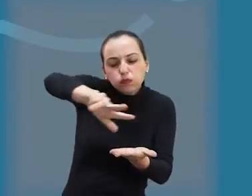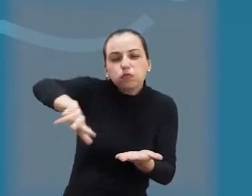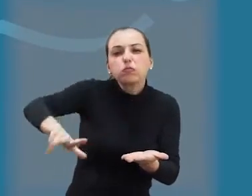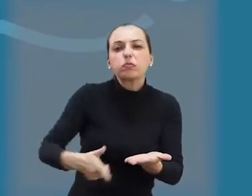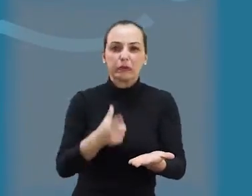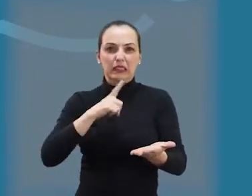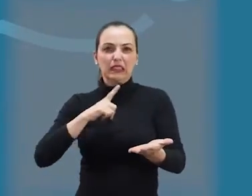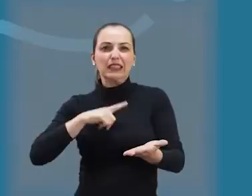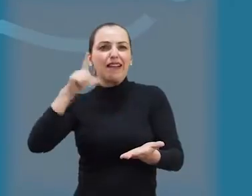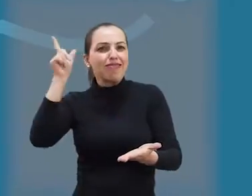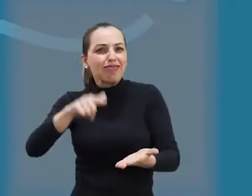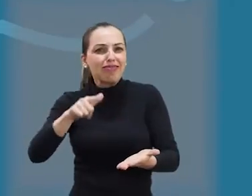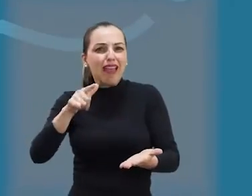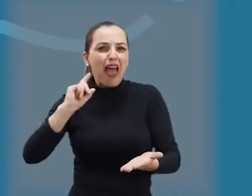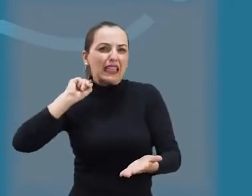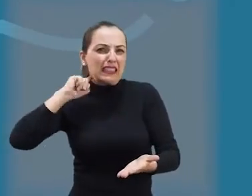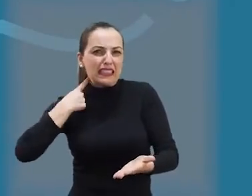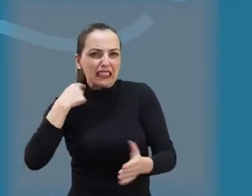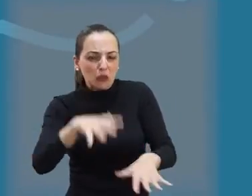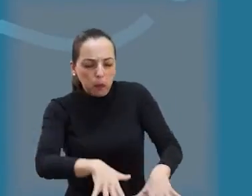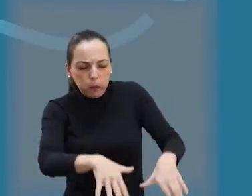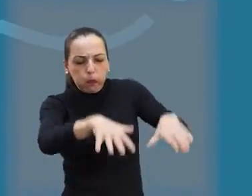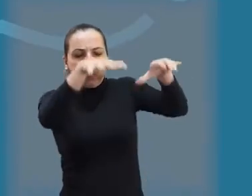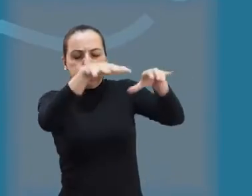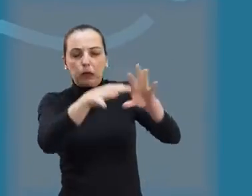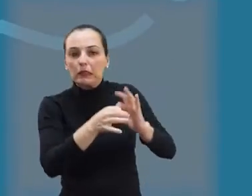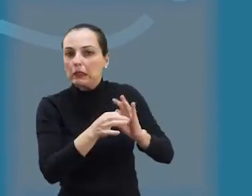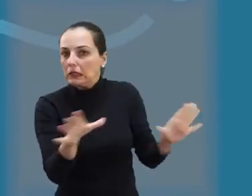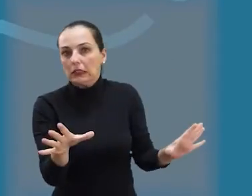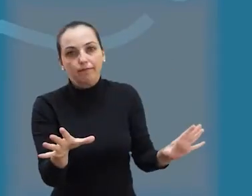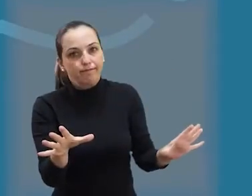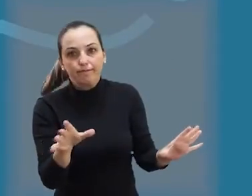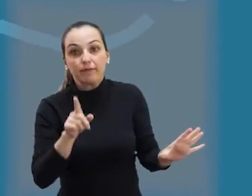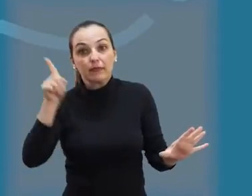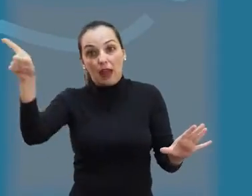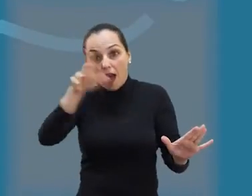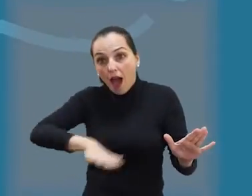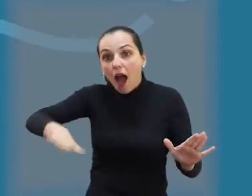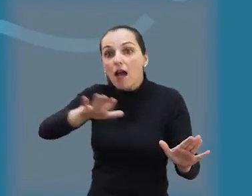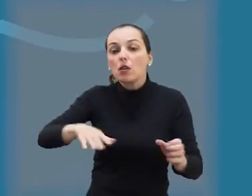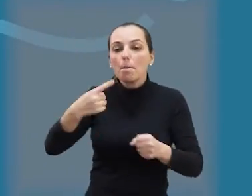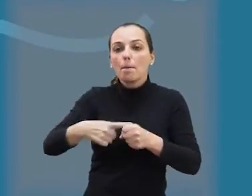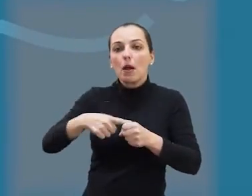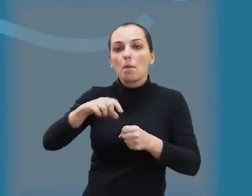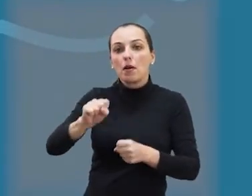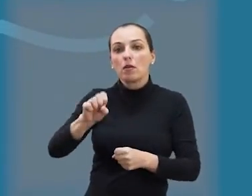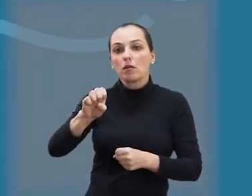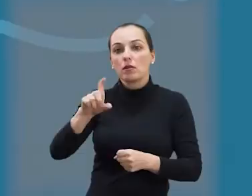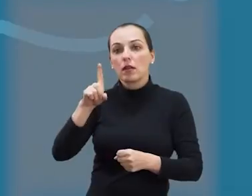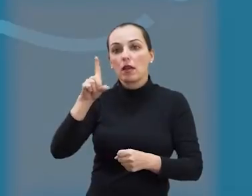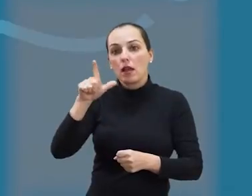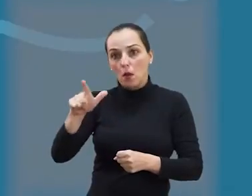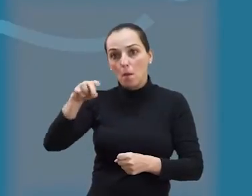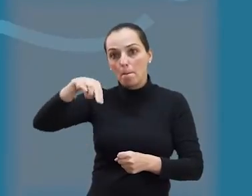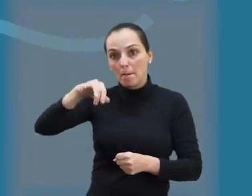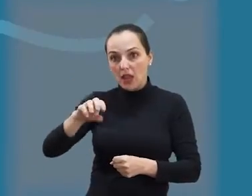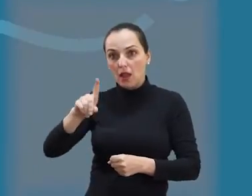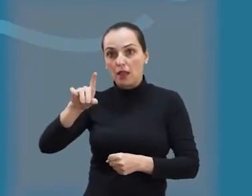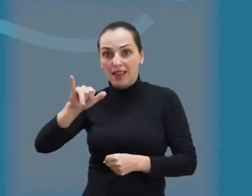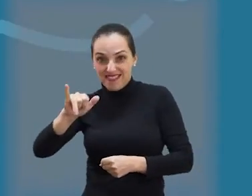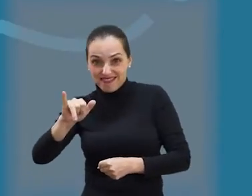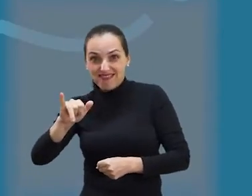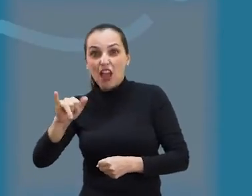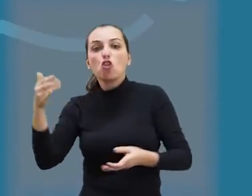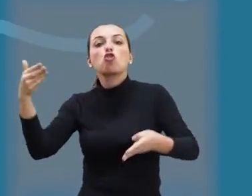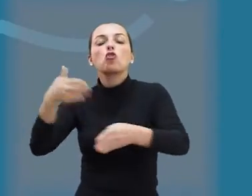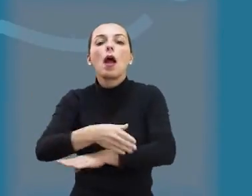obras, enfim. Um lixo, um lixão ao ar livre. Lembrando que ali é a região do São Midei, que você corta, sai no